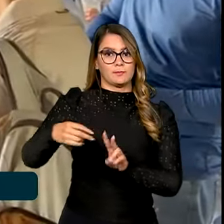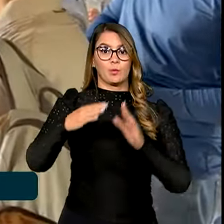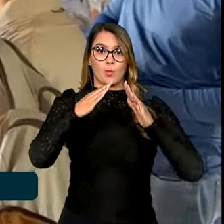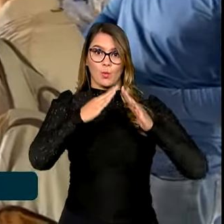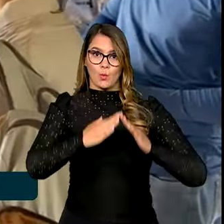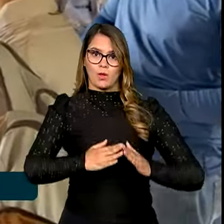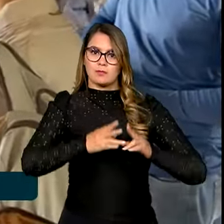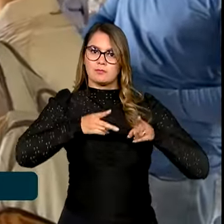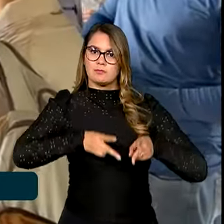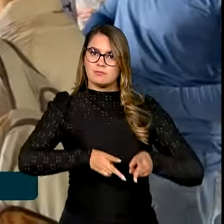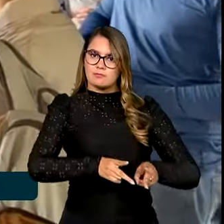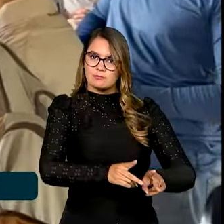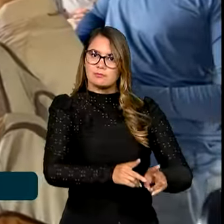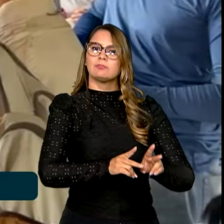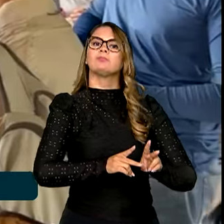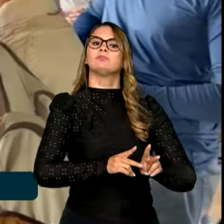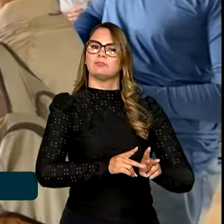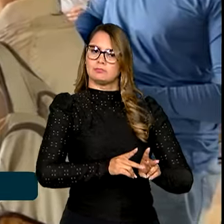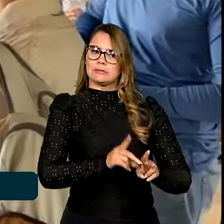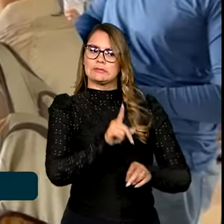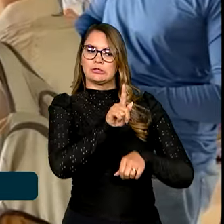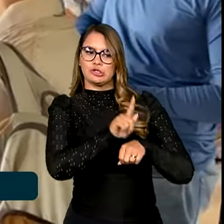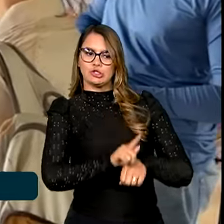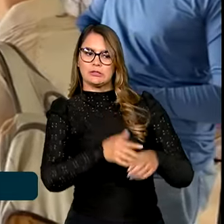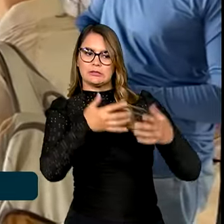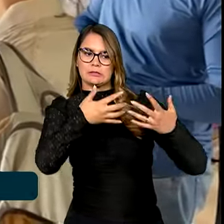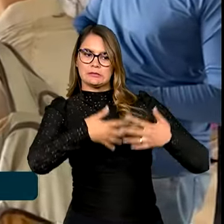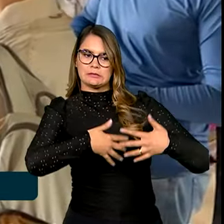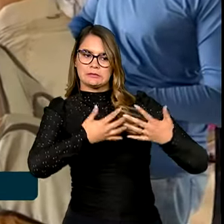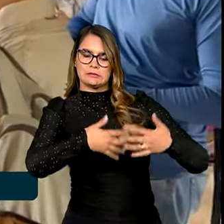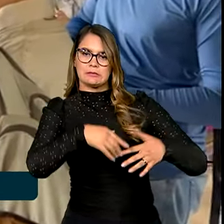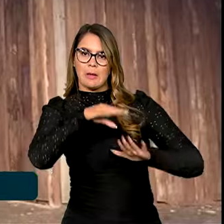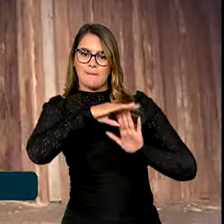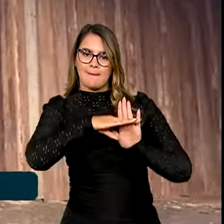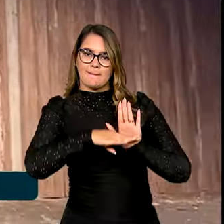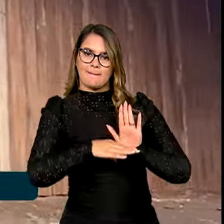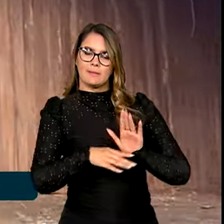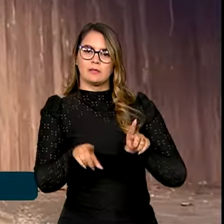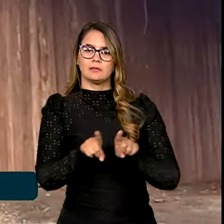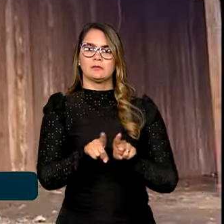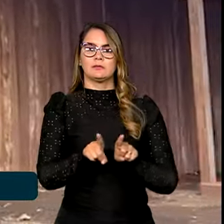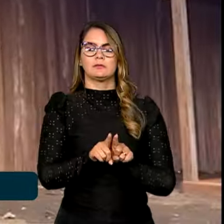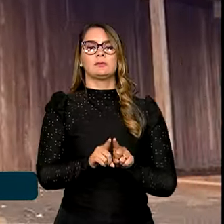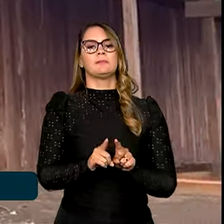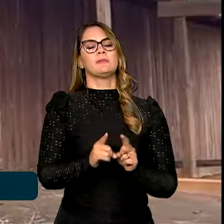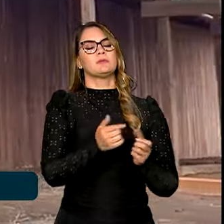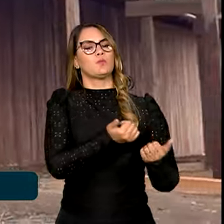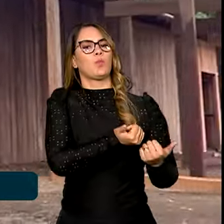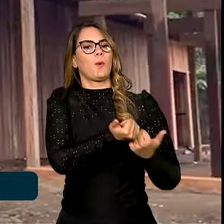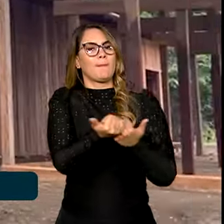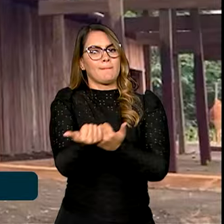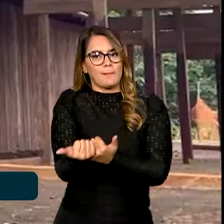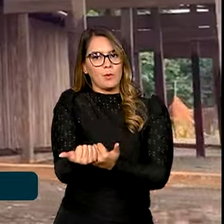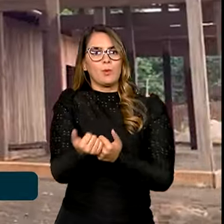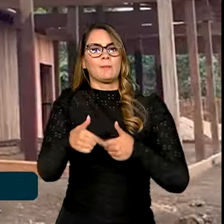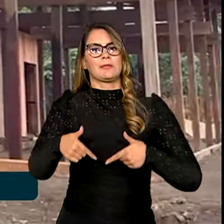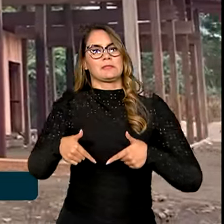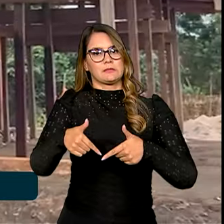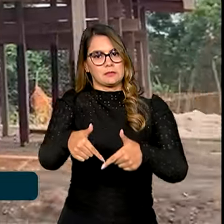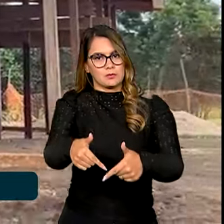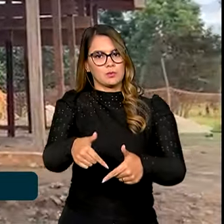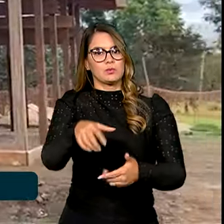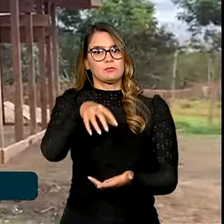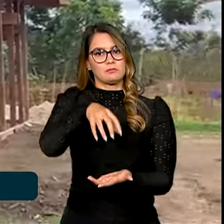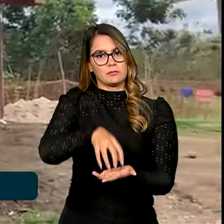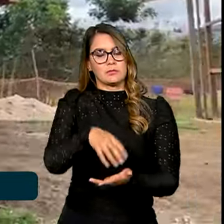permanente será criada para gerenciar o conjunto de medidas e ainda servir de suporte para as ações dos